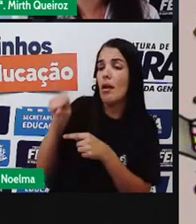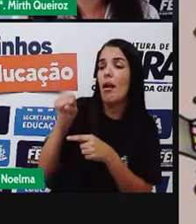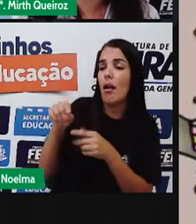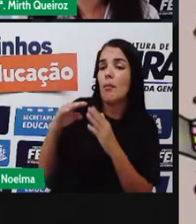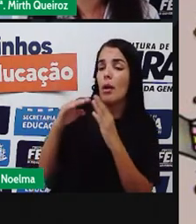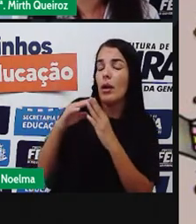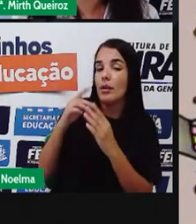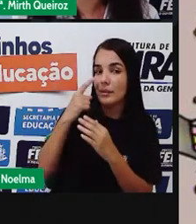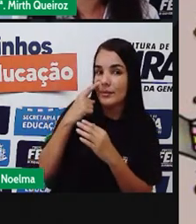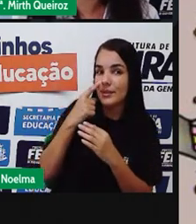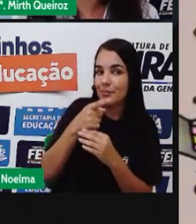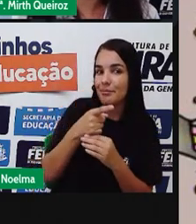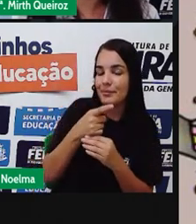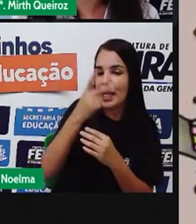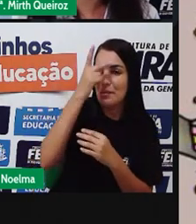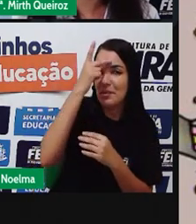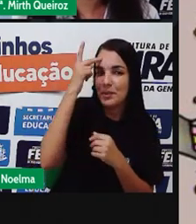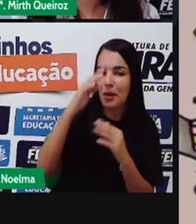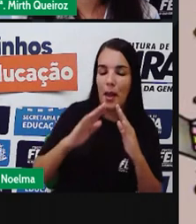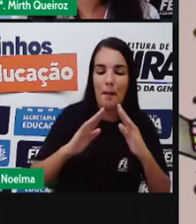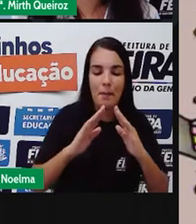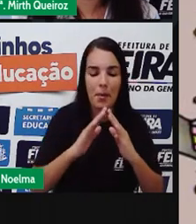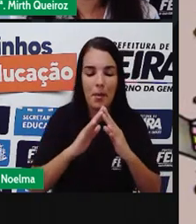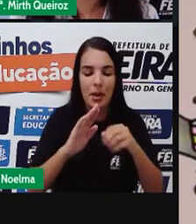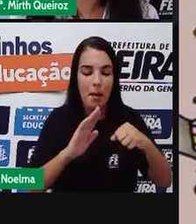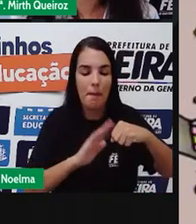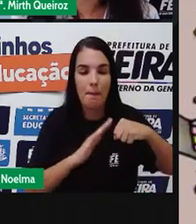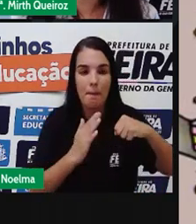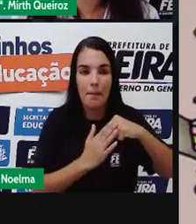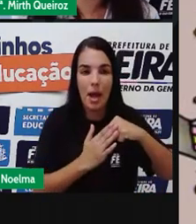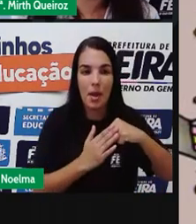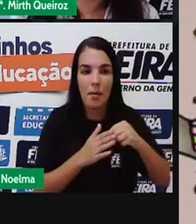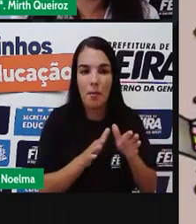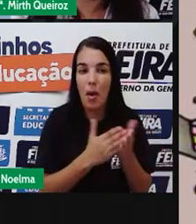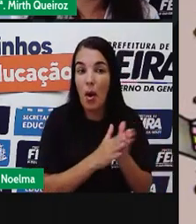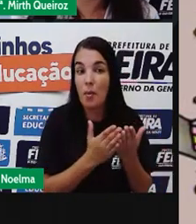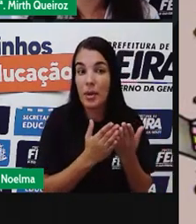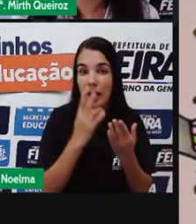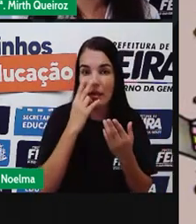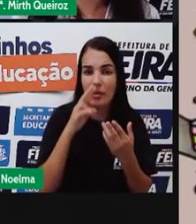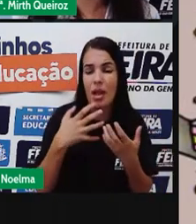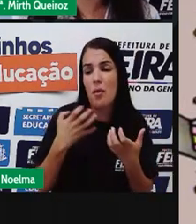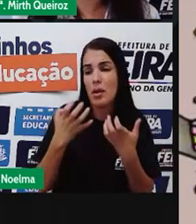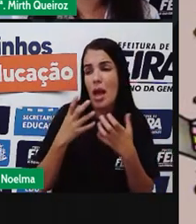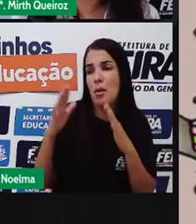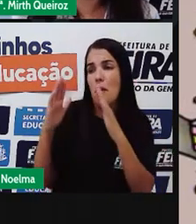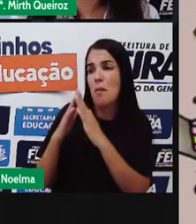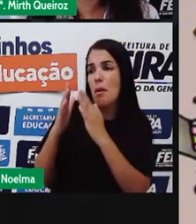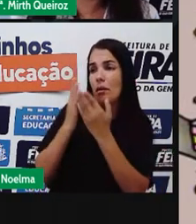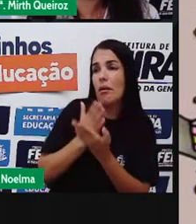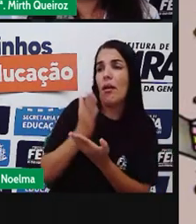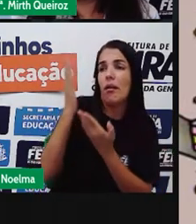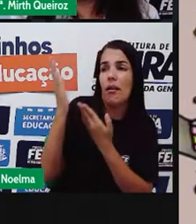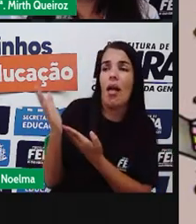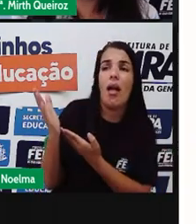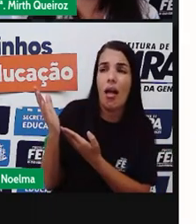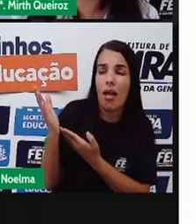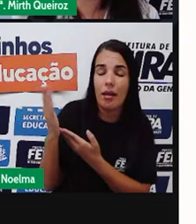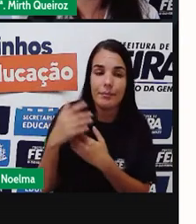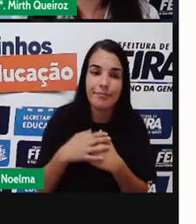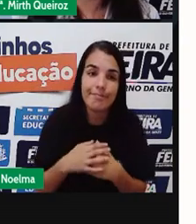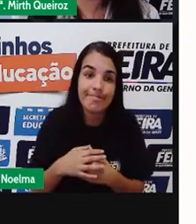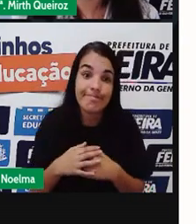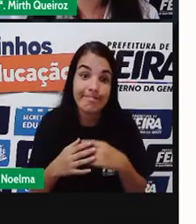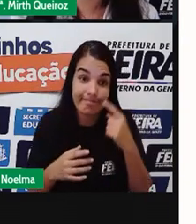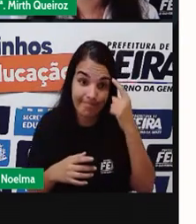mora Na favela Analisando Os prédios Os condomínios E vendo Aquele universo Como se